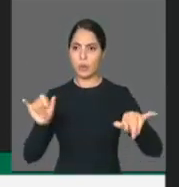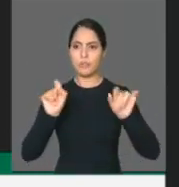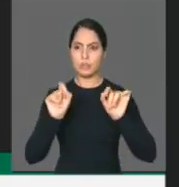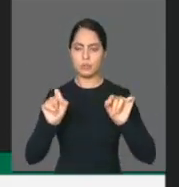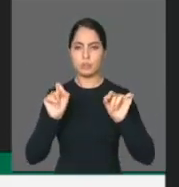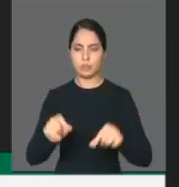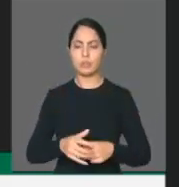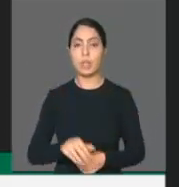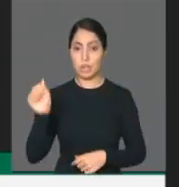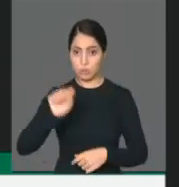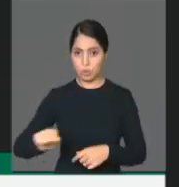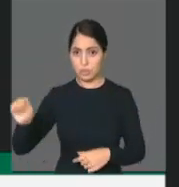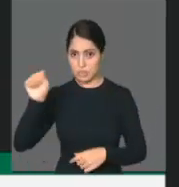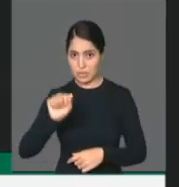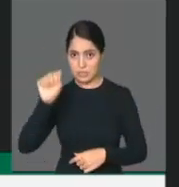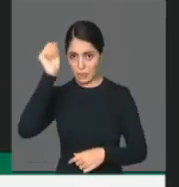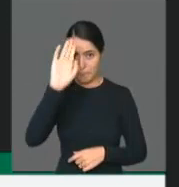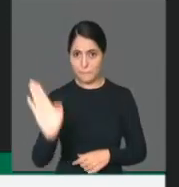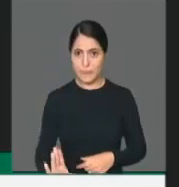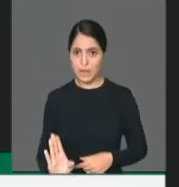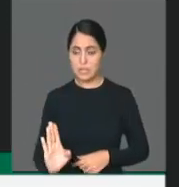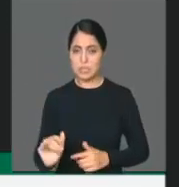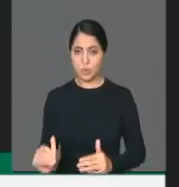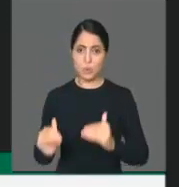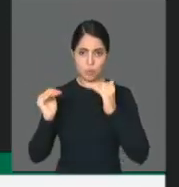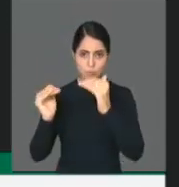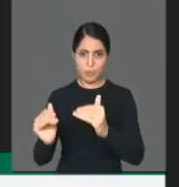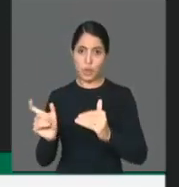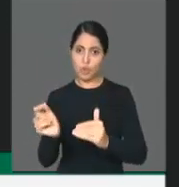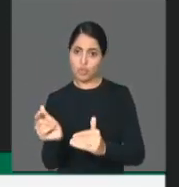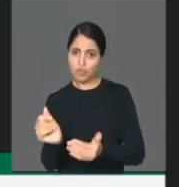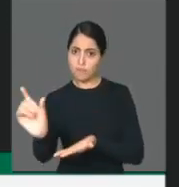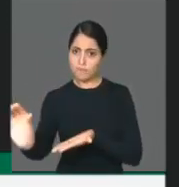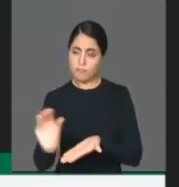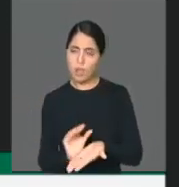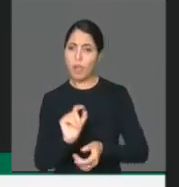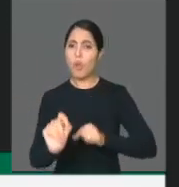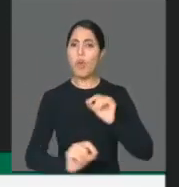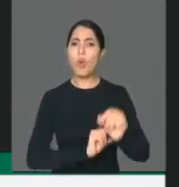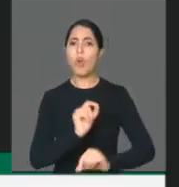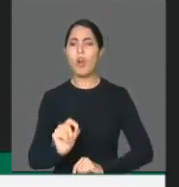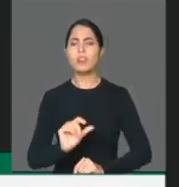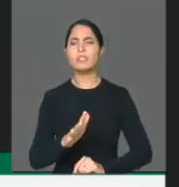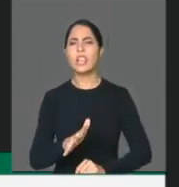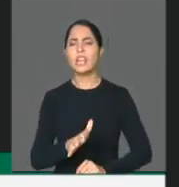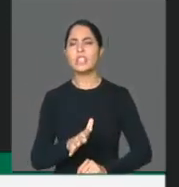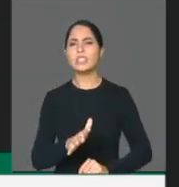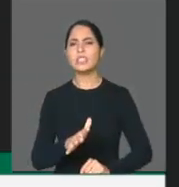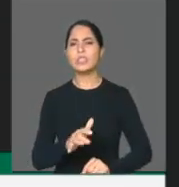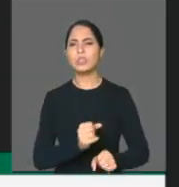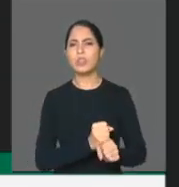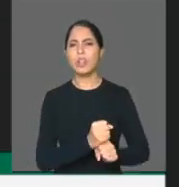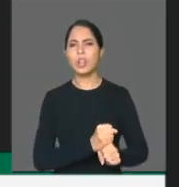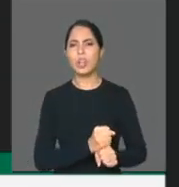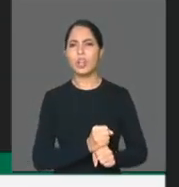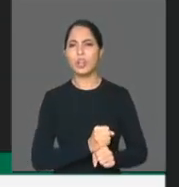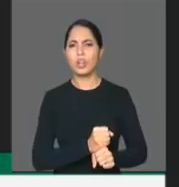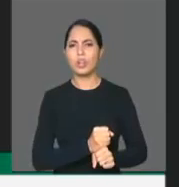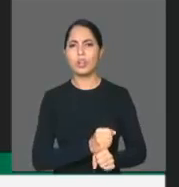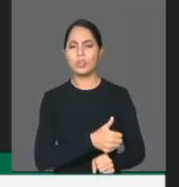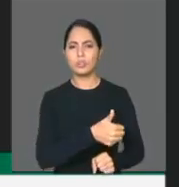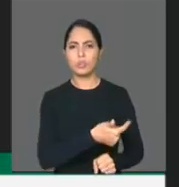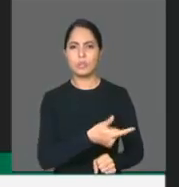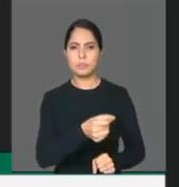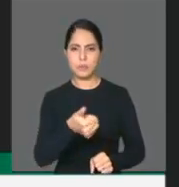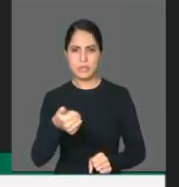Associação Nacional dos Biro de Crédito, que já editou uma medida que desde 17, a partir de 17 de abril,